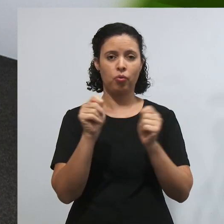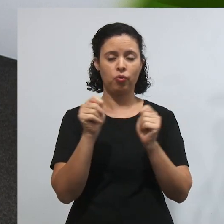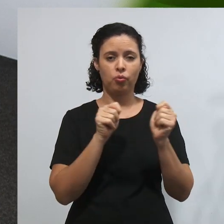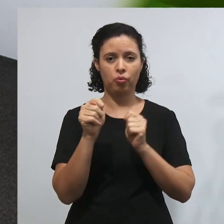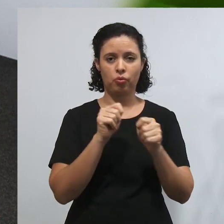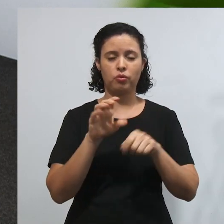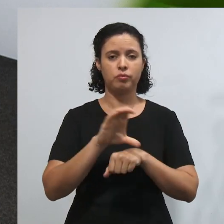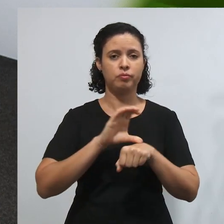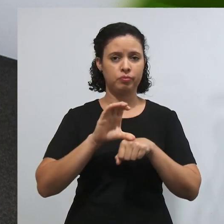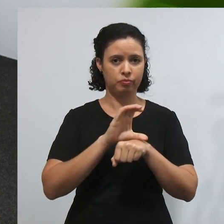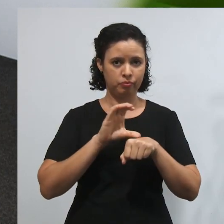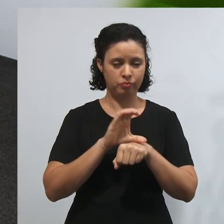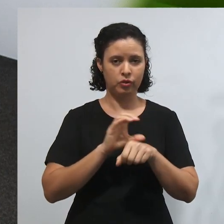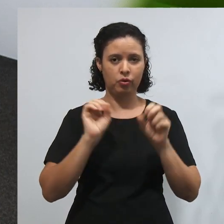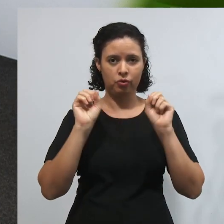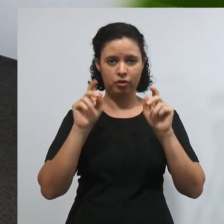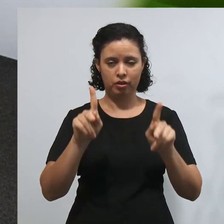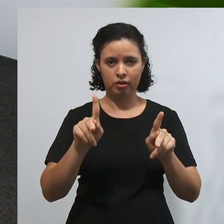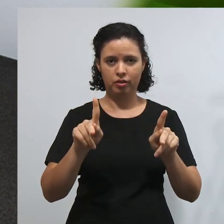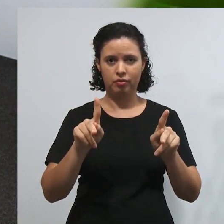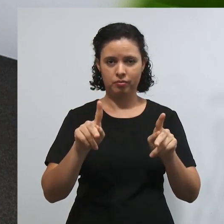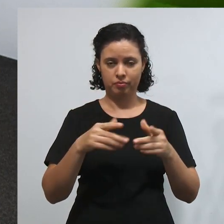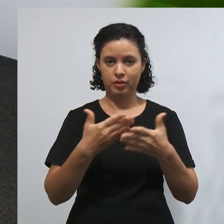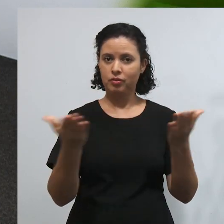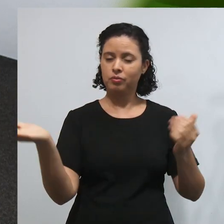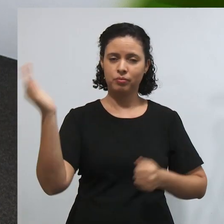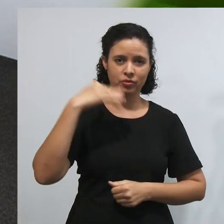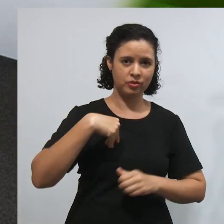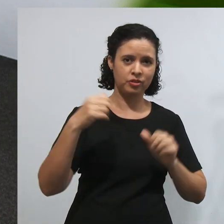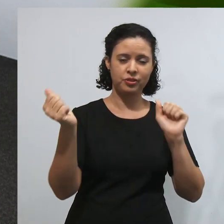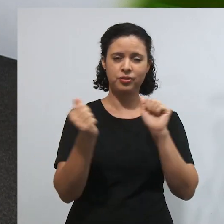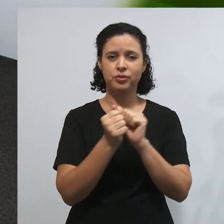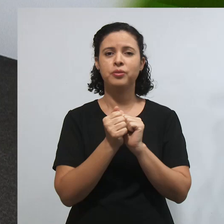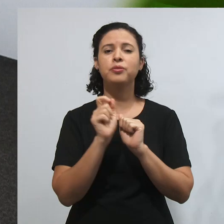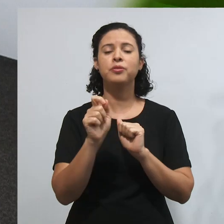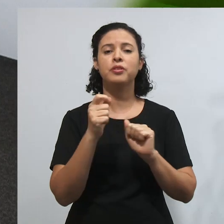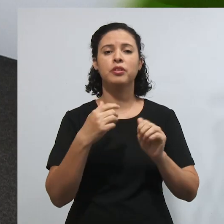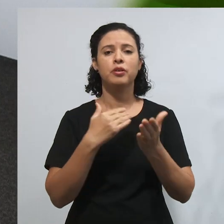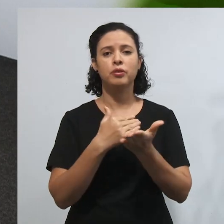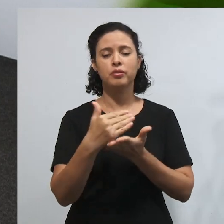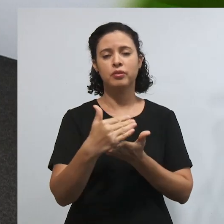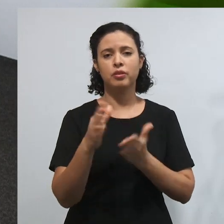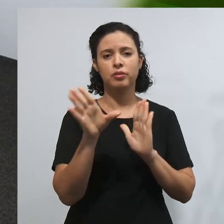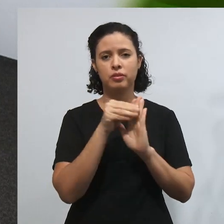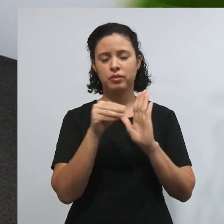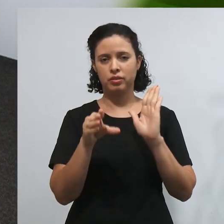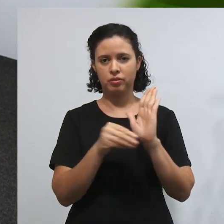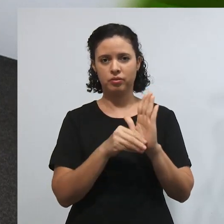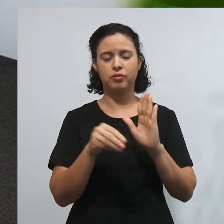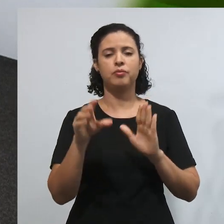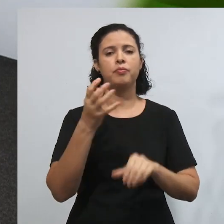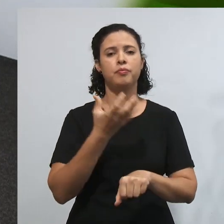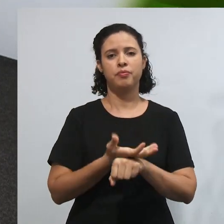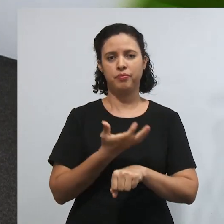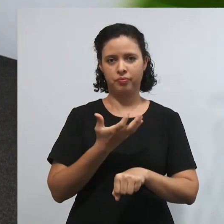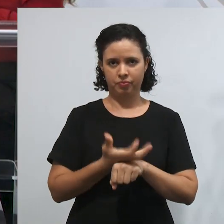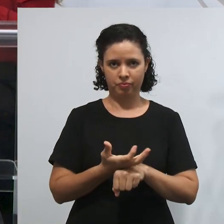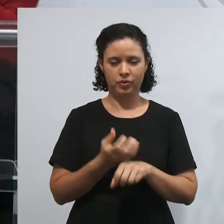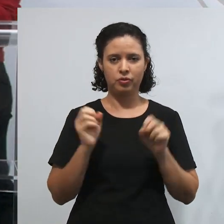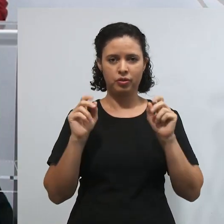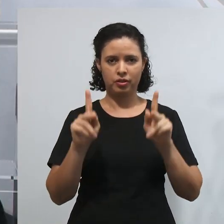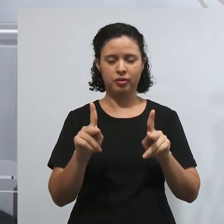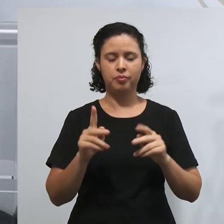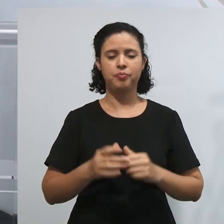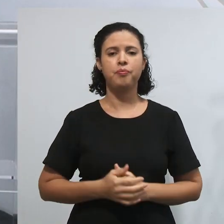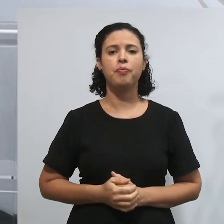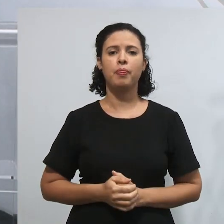Constitucionalidade. Está preparado? Então vem comigo, que a gente de fato vai começar o nosso conteúdo da disciplina. Mas